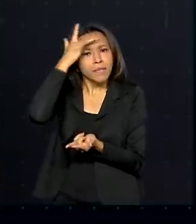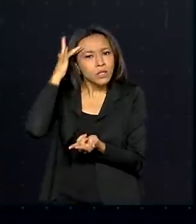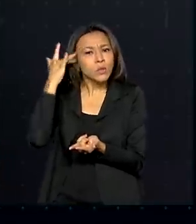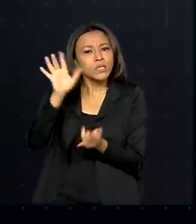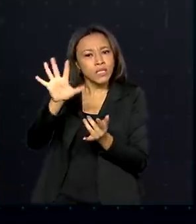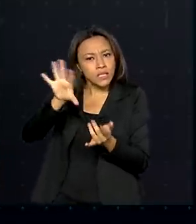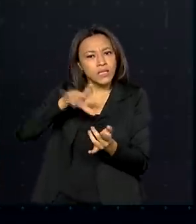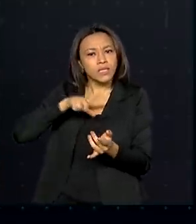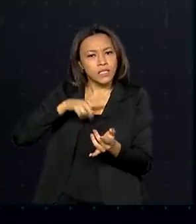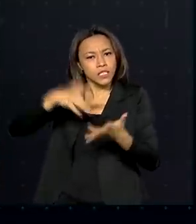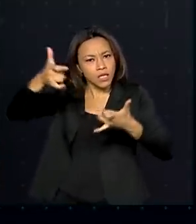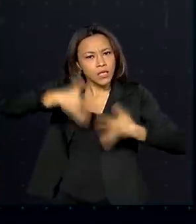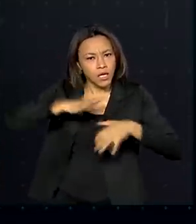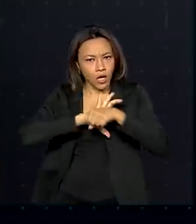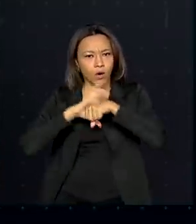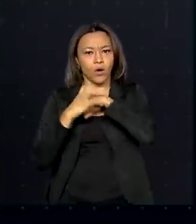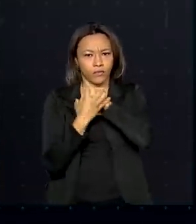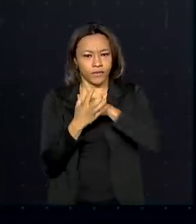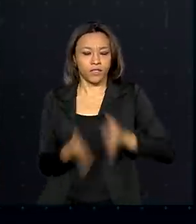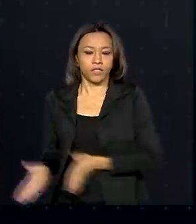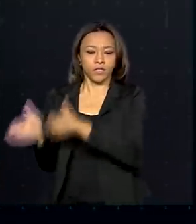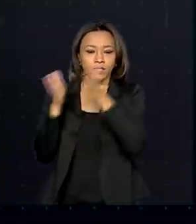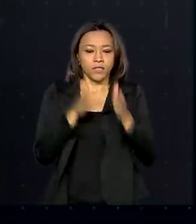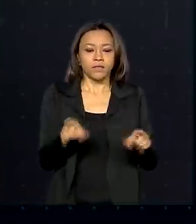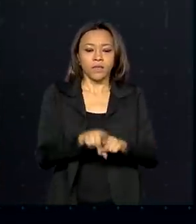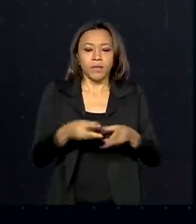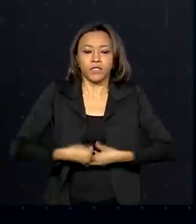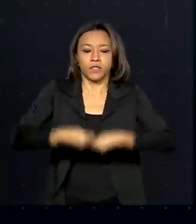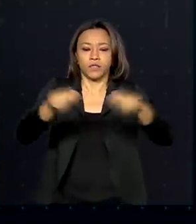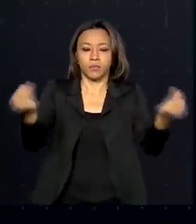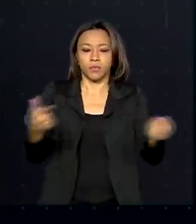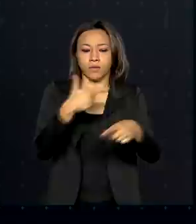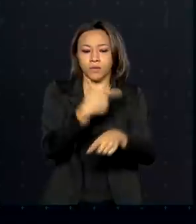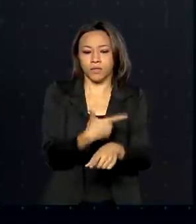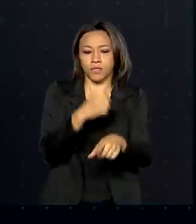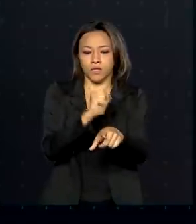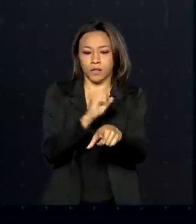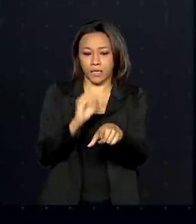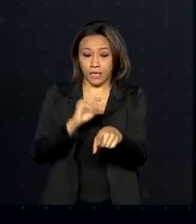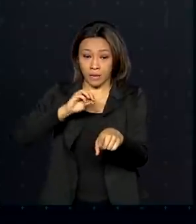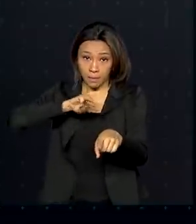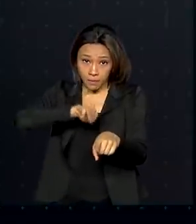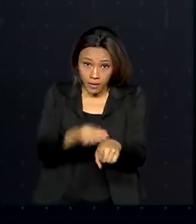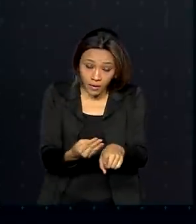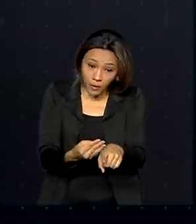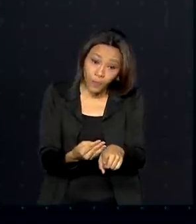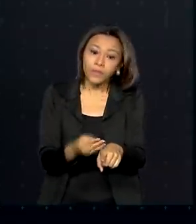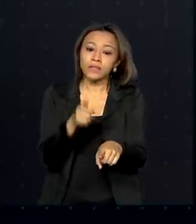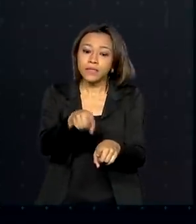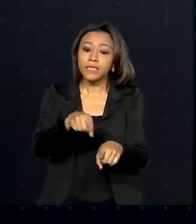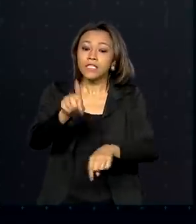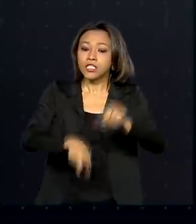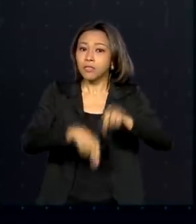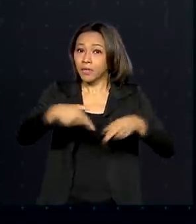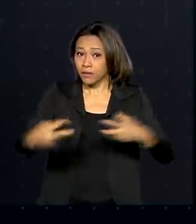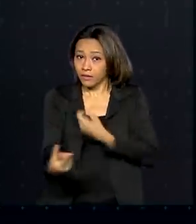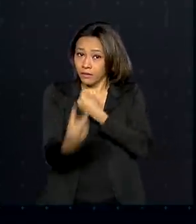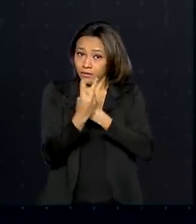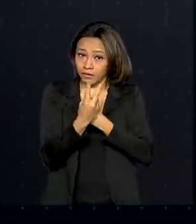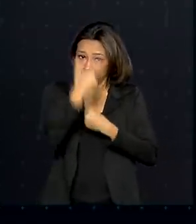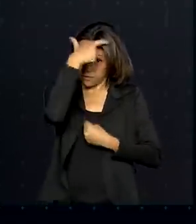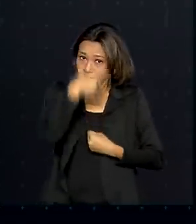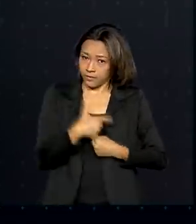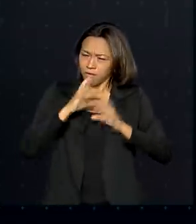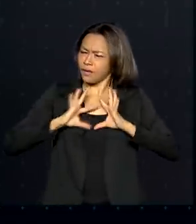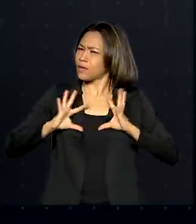com Covid. Também foram distribuídos 280 milhões de equipamentos de proteção individual a